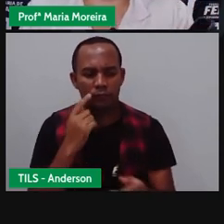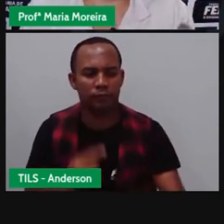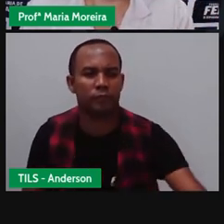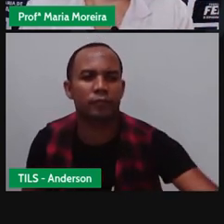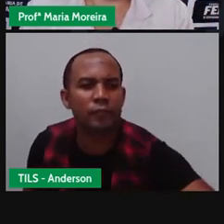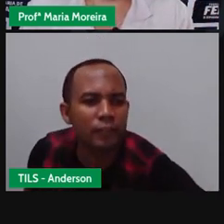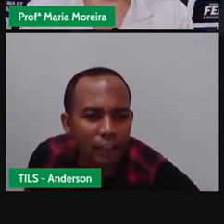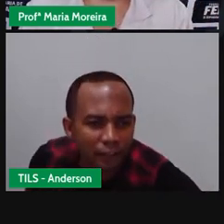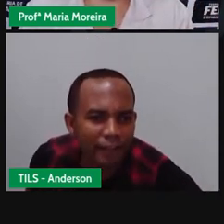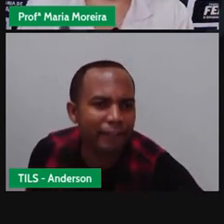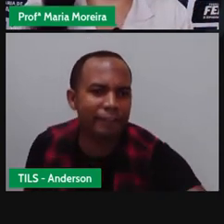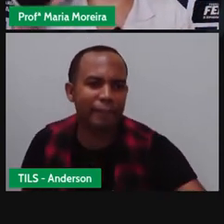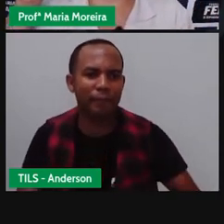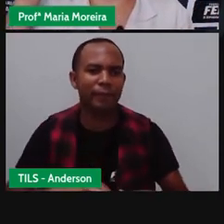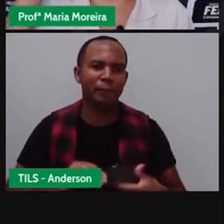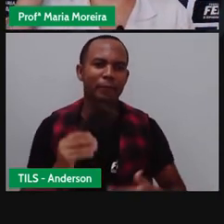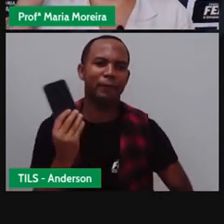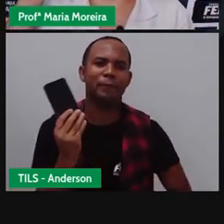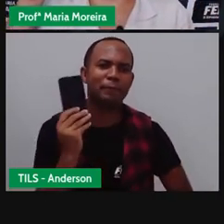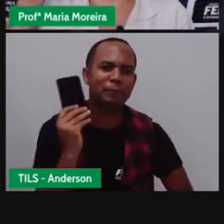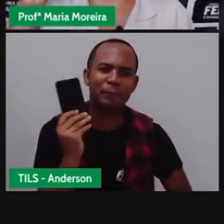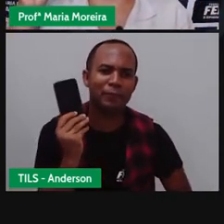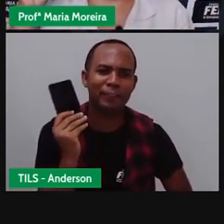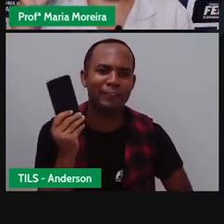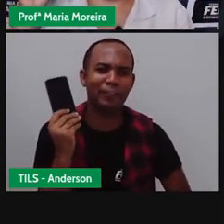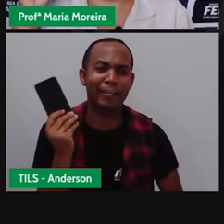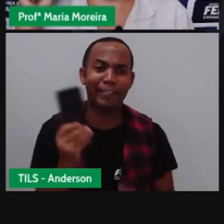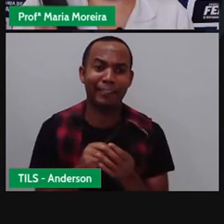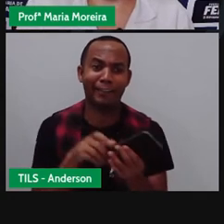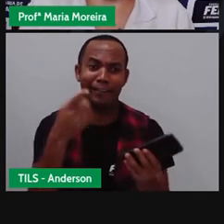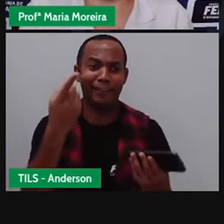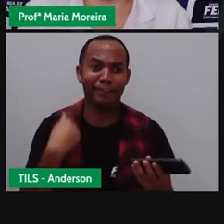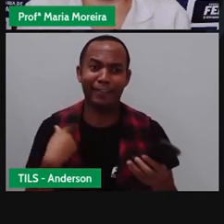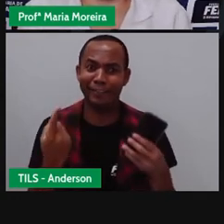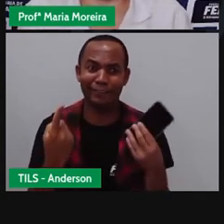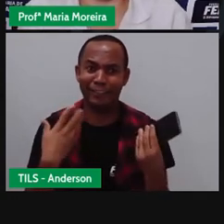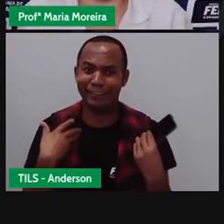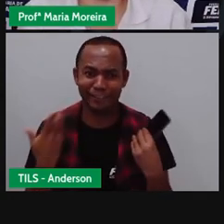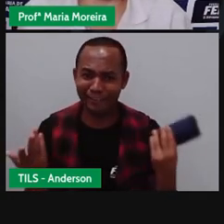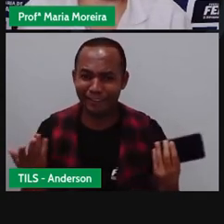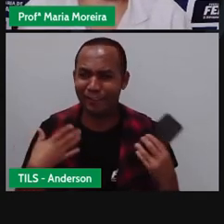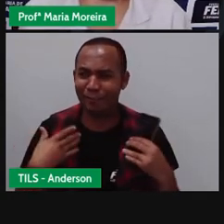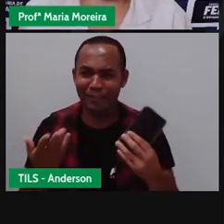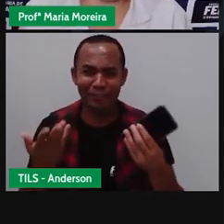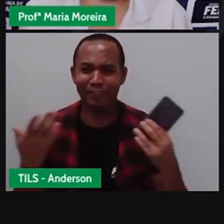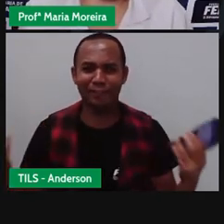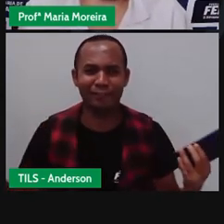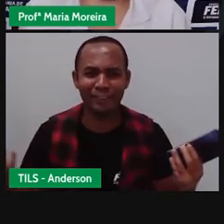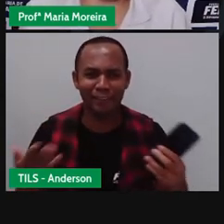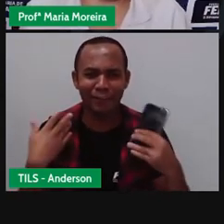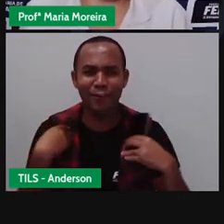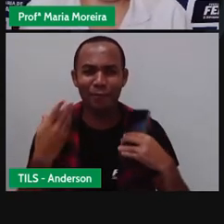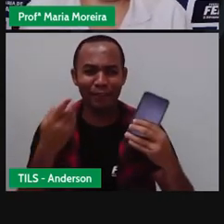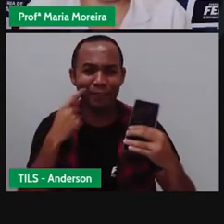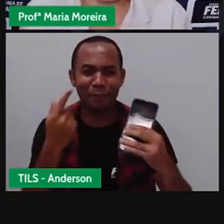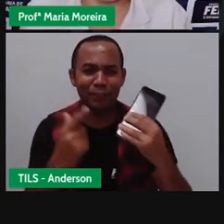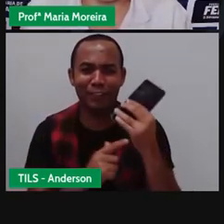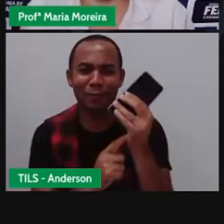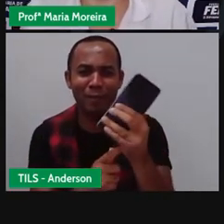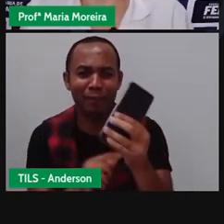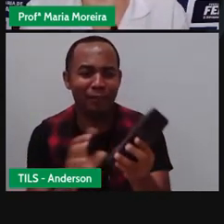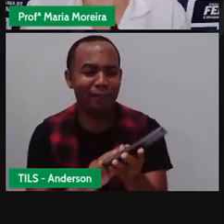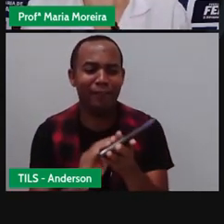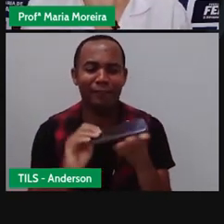smartphone. Não tem teclado. O vai mostrar o dele também para dizer que ele tem. Tá reclamando que não é só eu que tenho um smartphone.